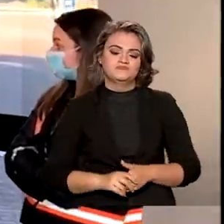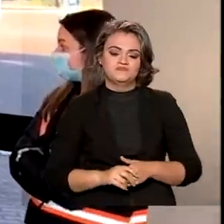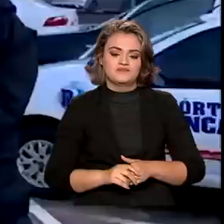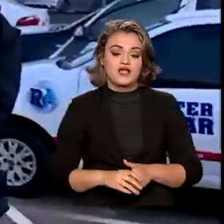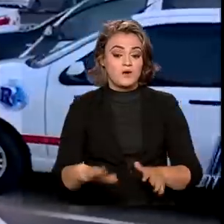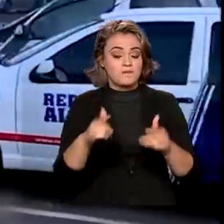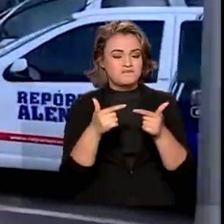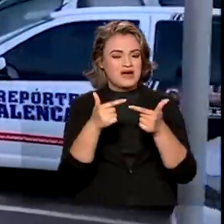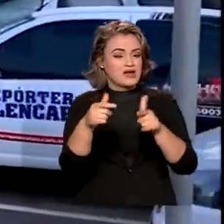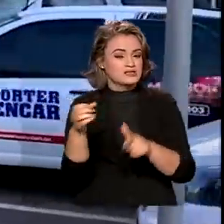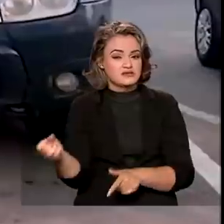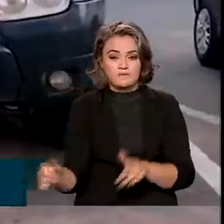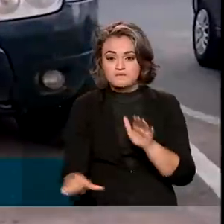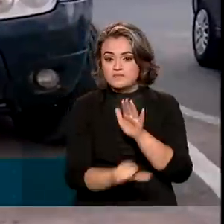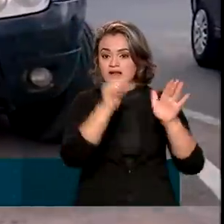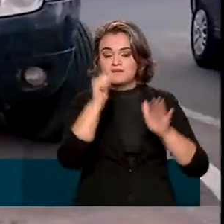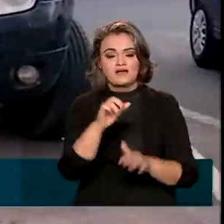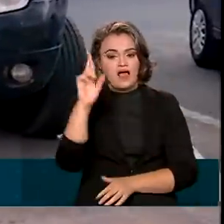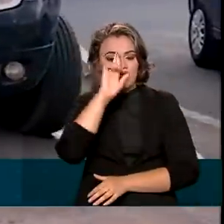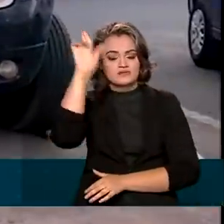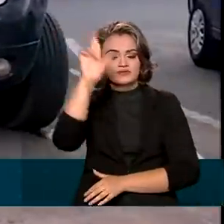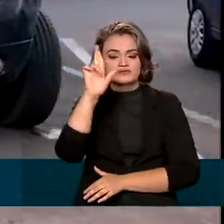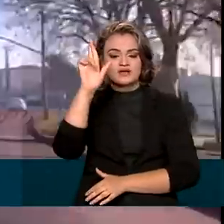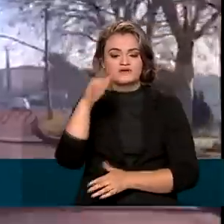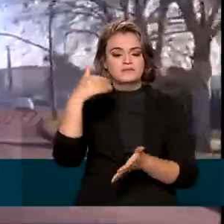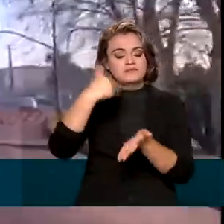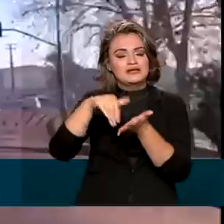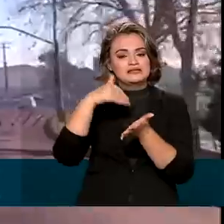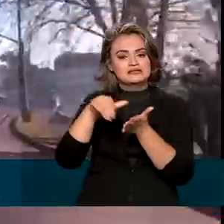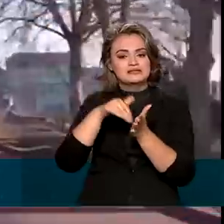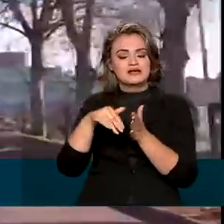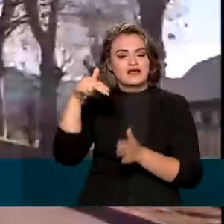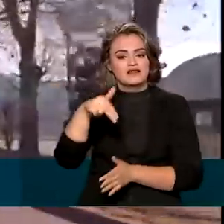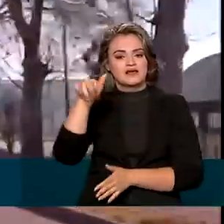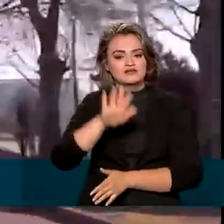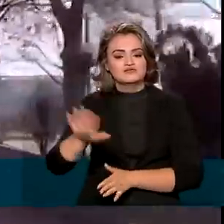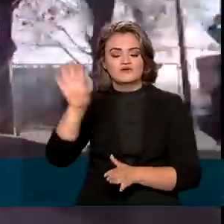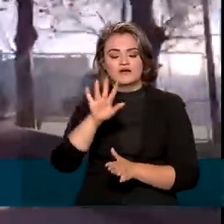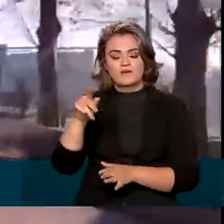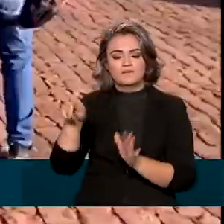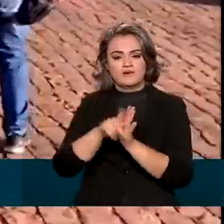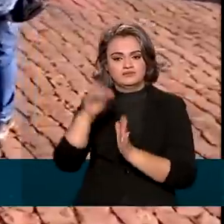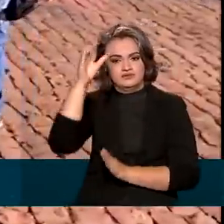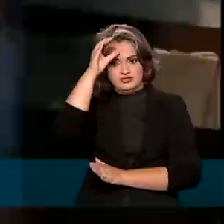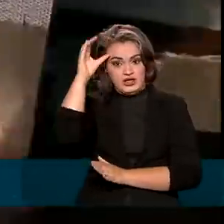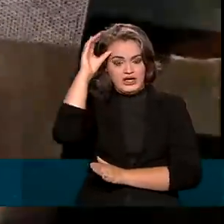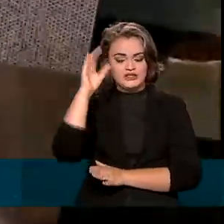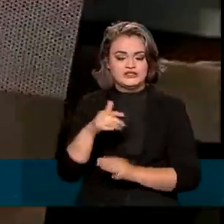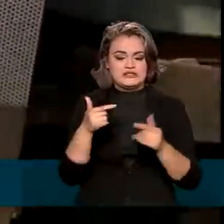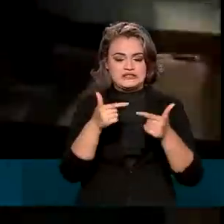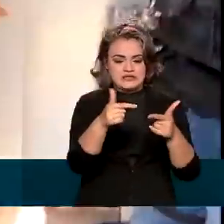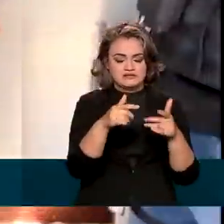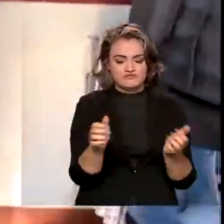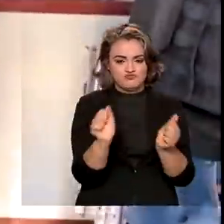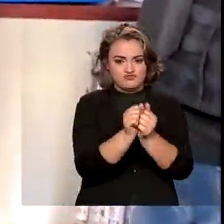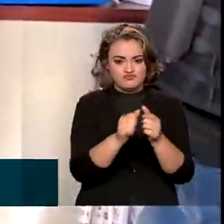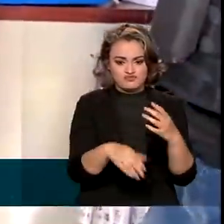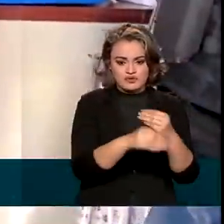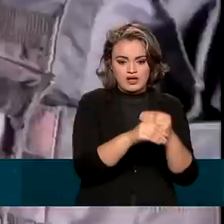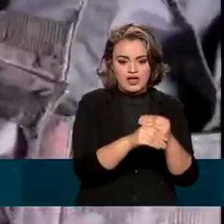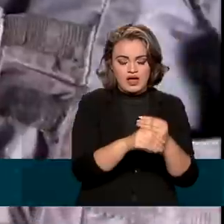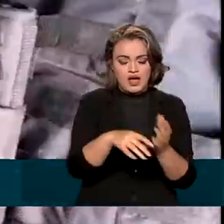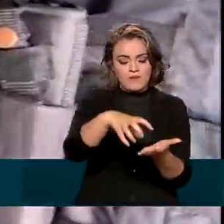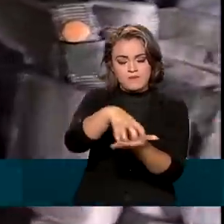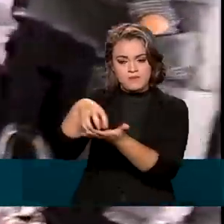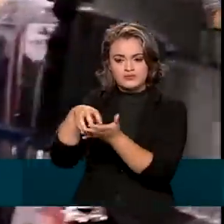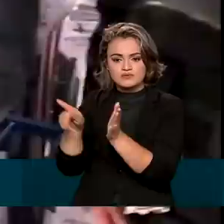Numa ação inédita coordenada pelas Secretarias Nacional do Consumidor e de Operações Integradas, postos de